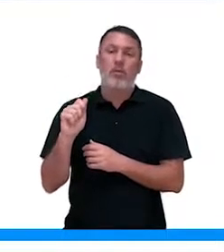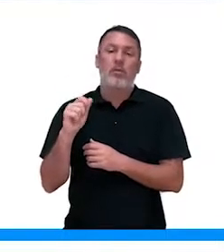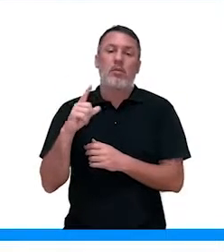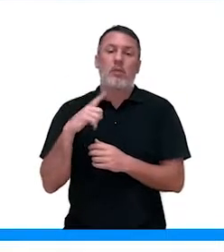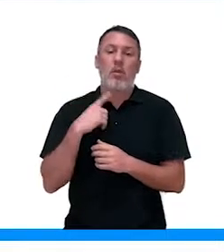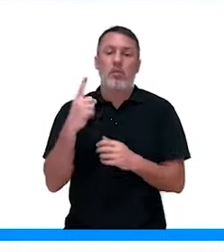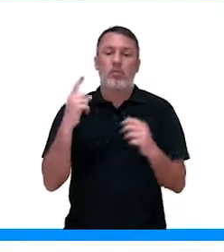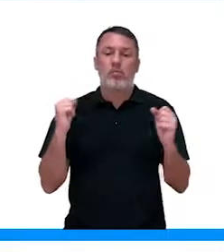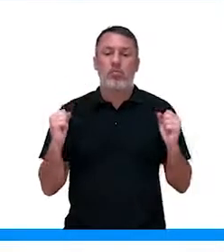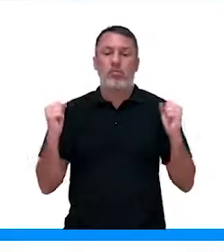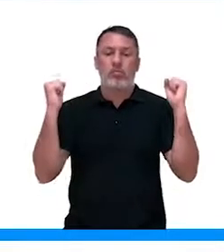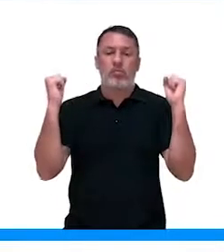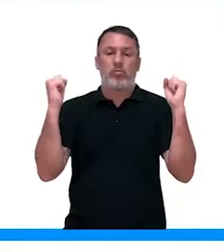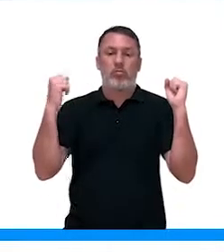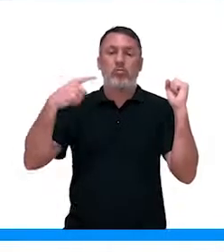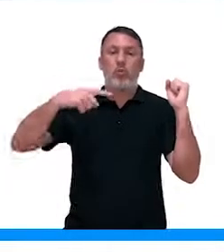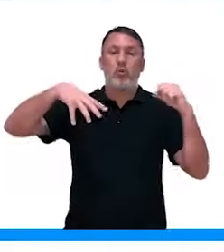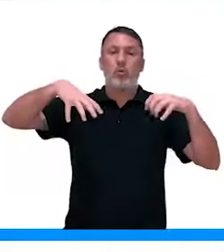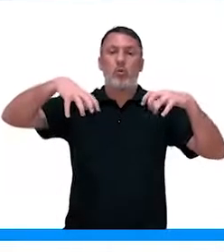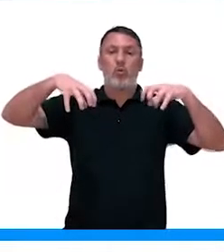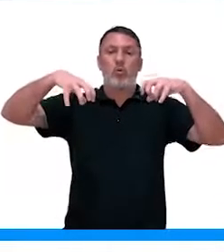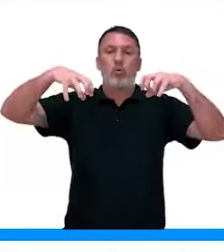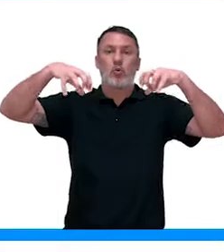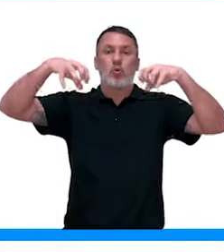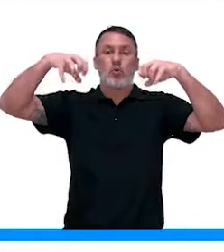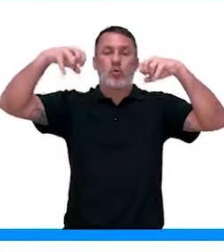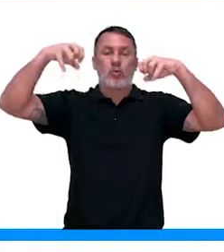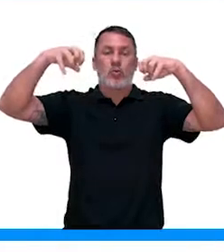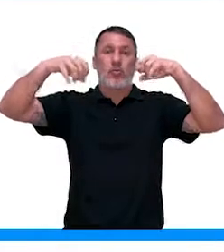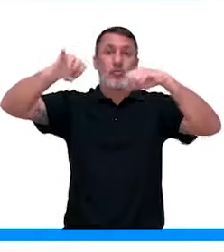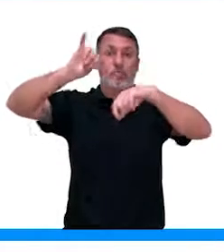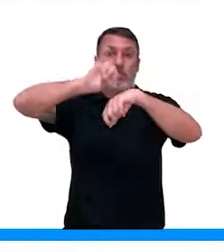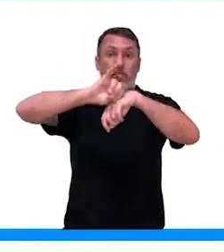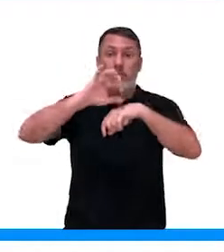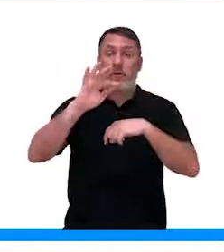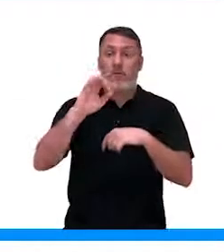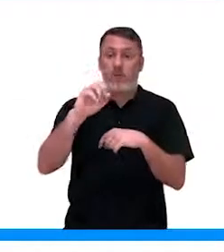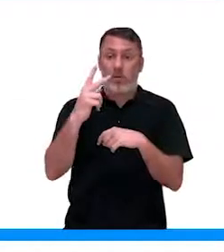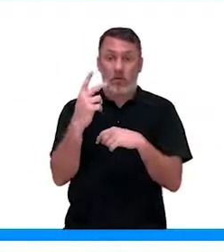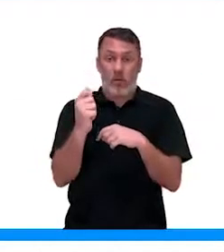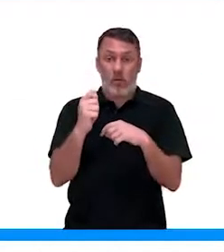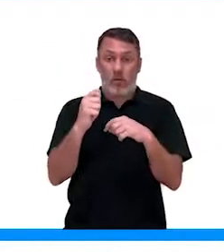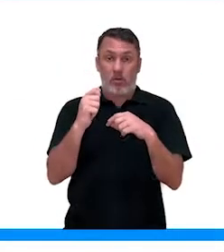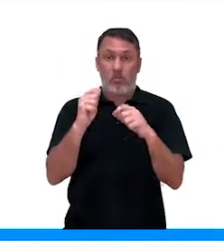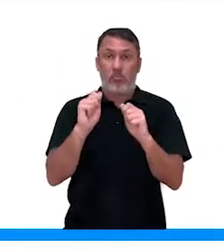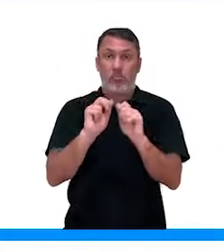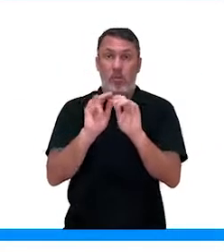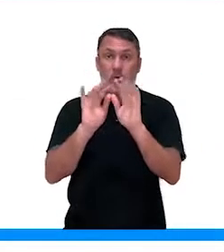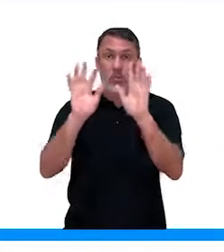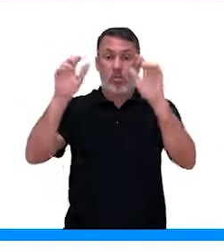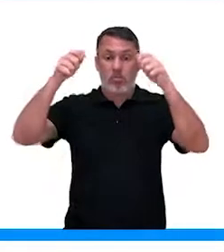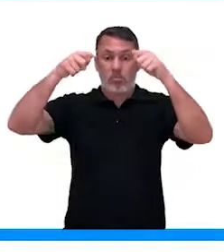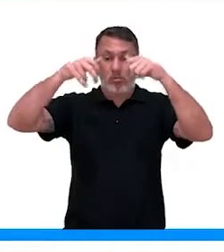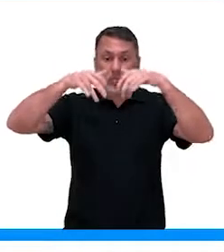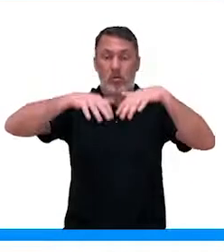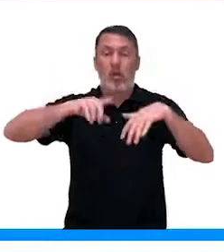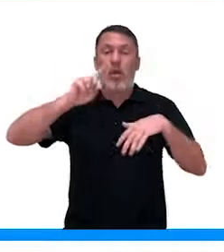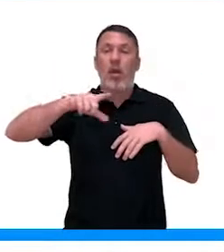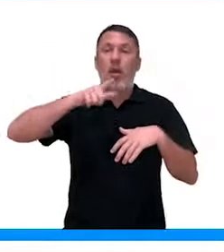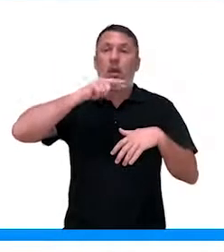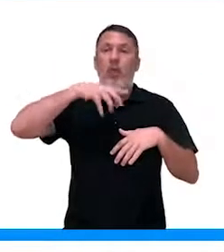tensionada de um lado. Por quê? A sucção que acontece lá nas folhas de evaporação vai puxando